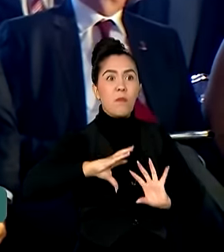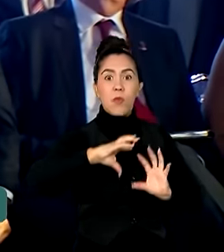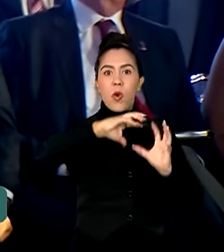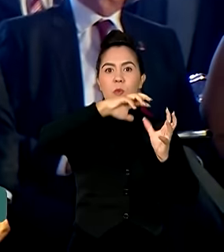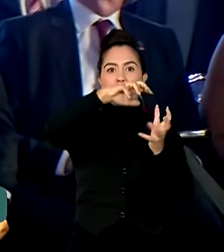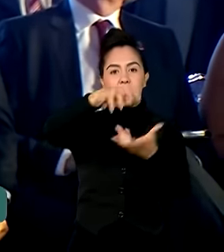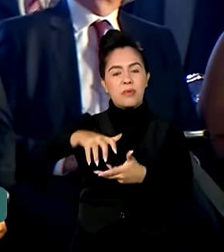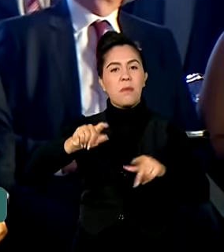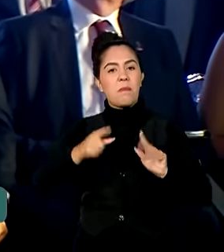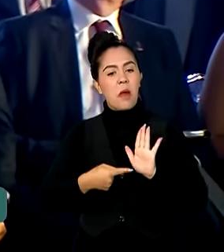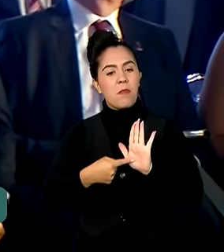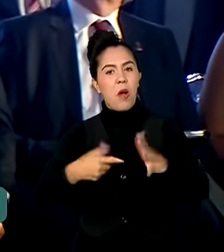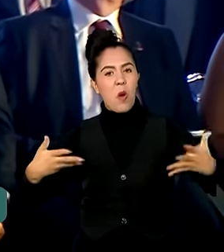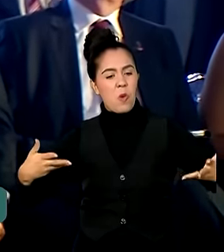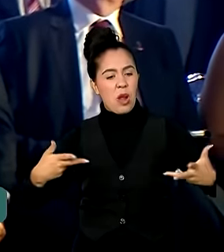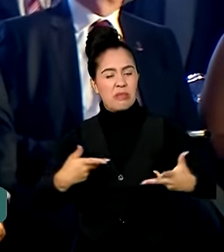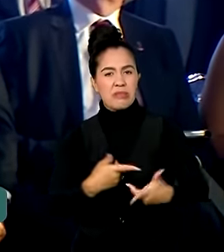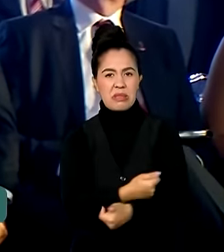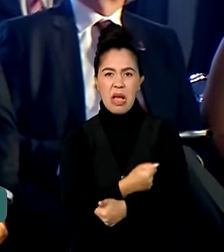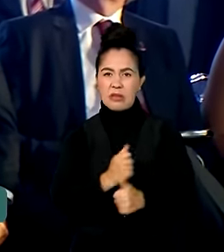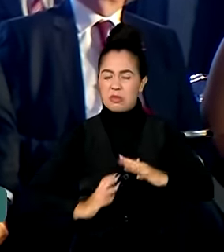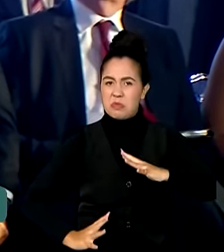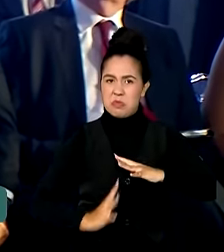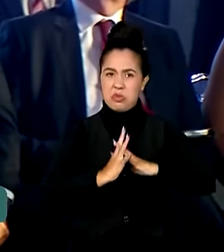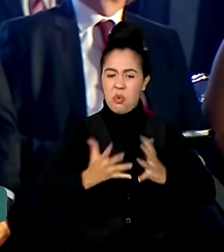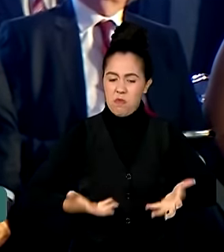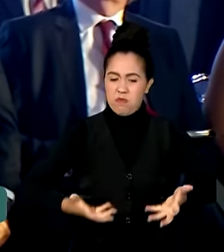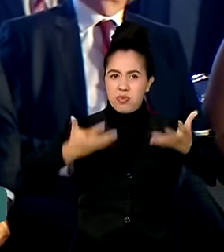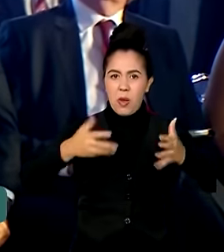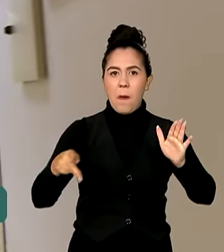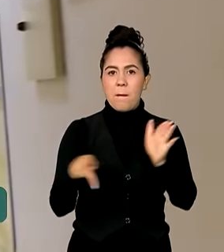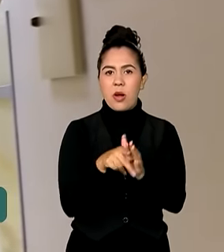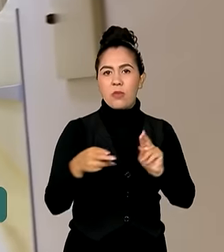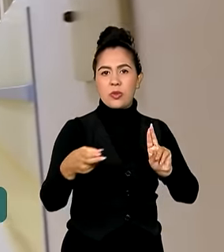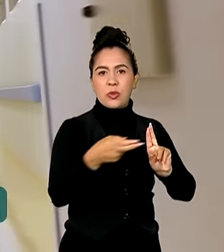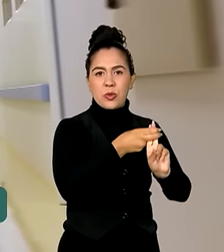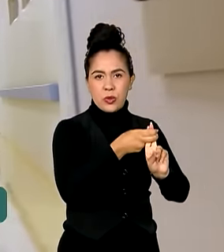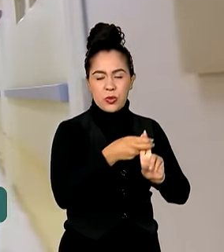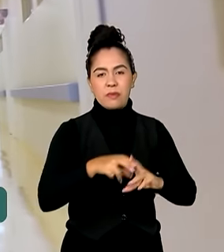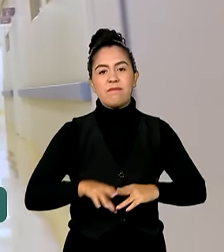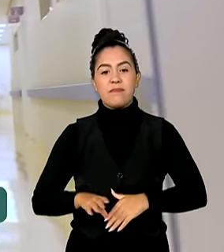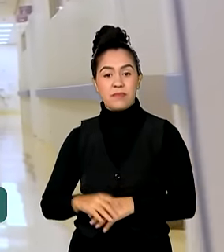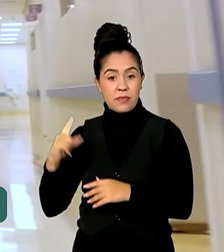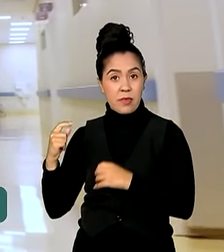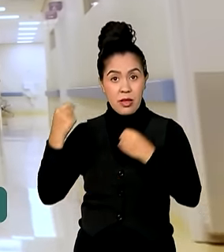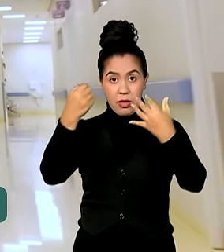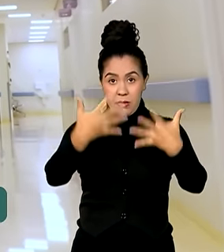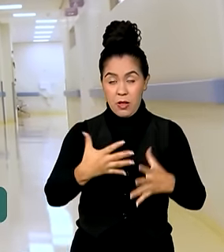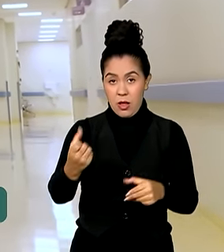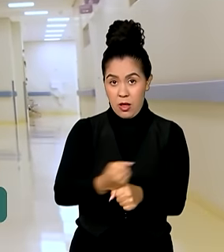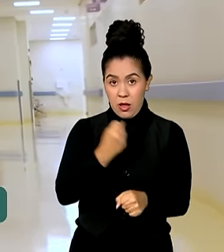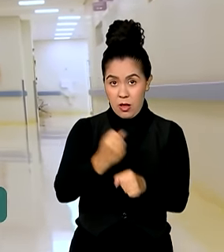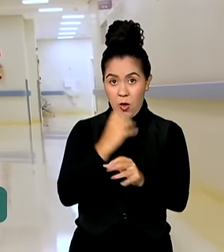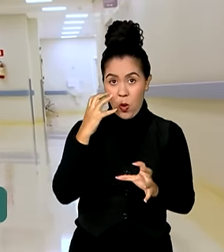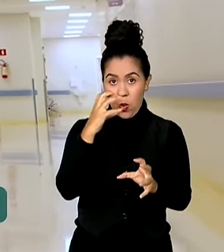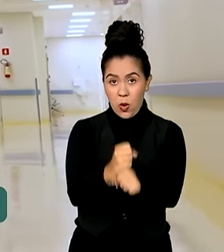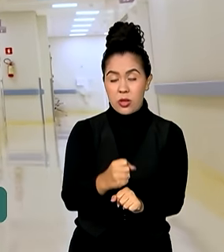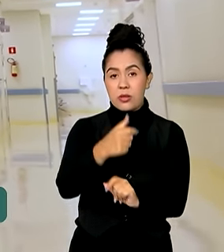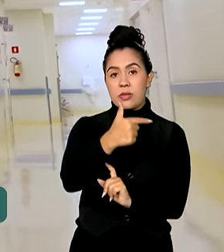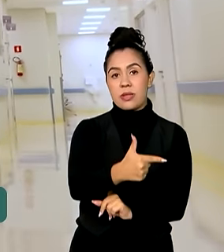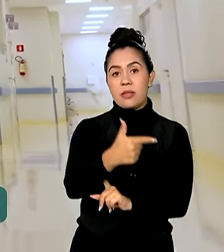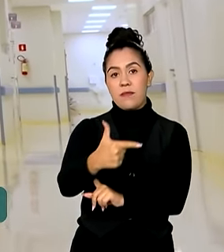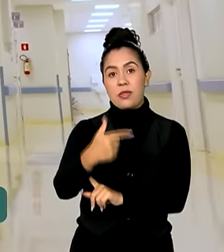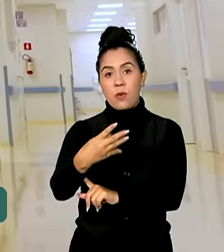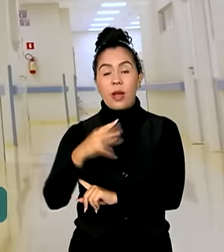da qualidade nobre do Sistema Único de Saúde. O valor total da obra foi de 224 milhões